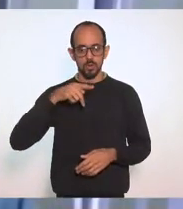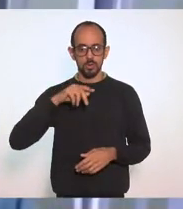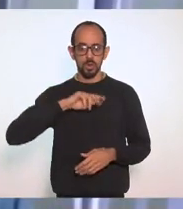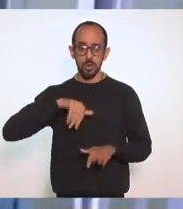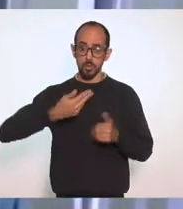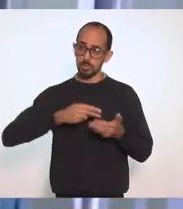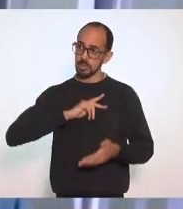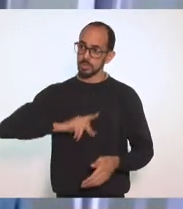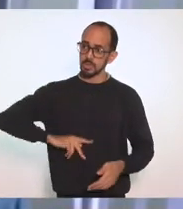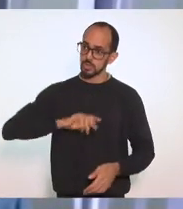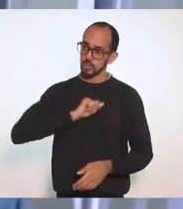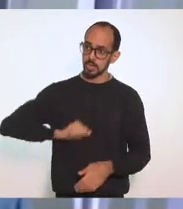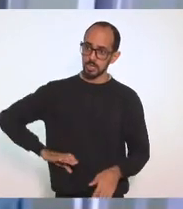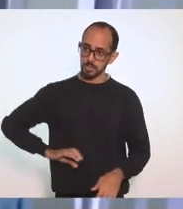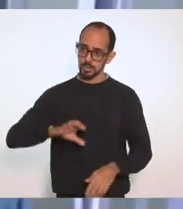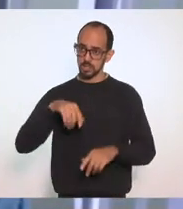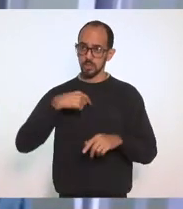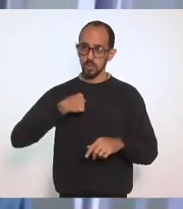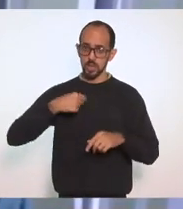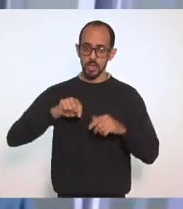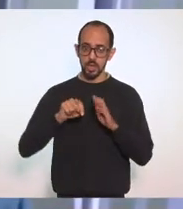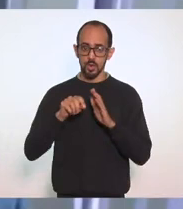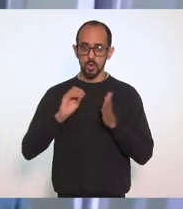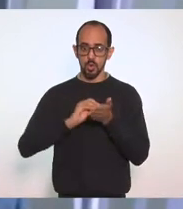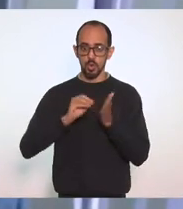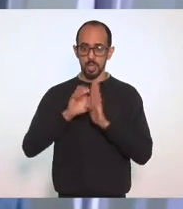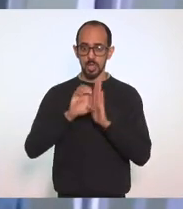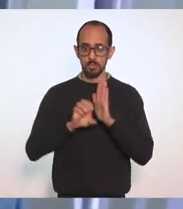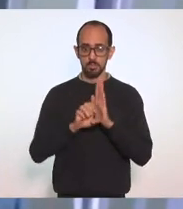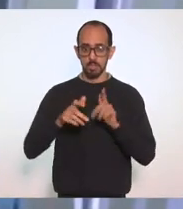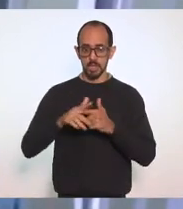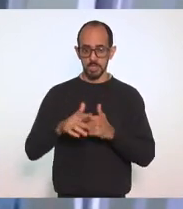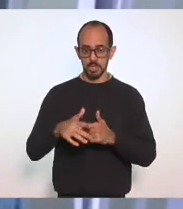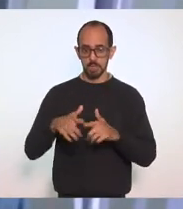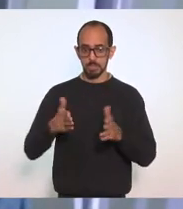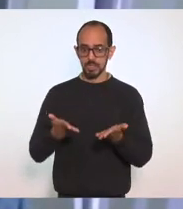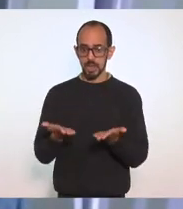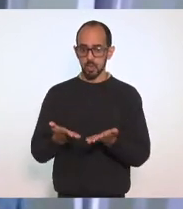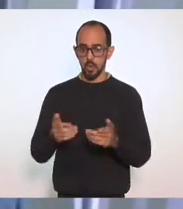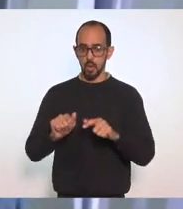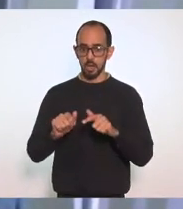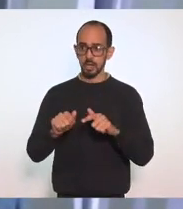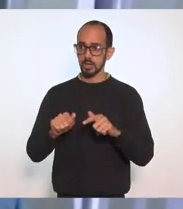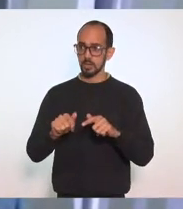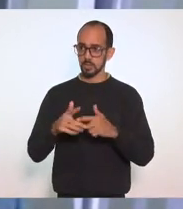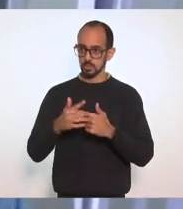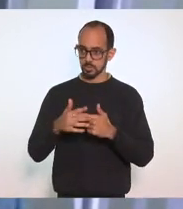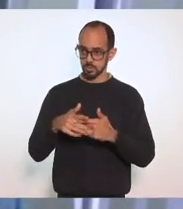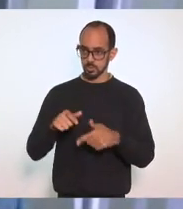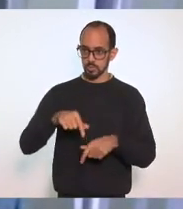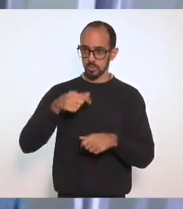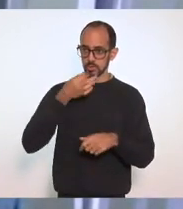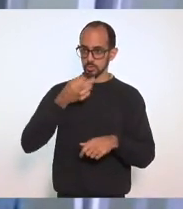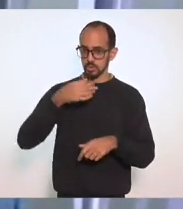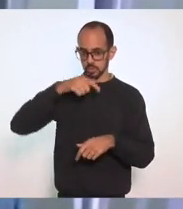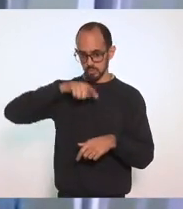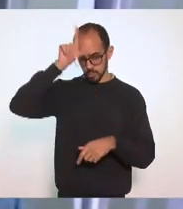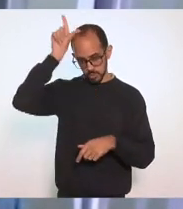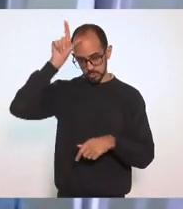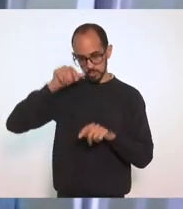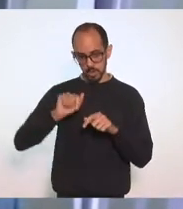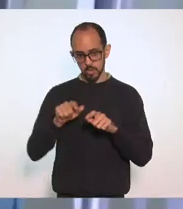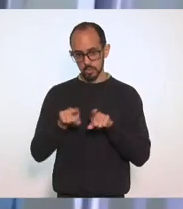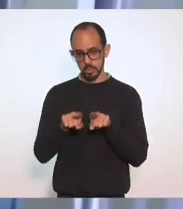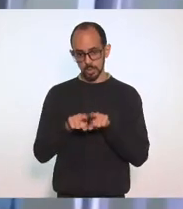protocolei emenda ao projeto, mas acho que esse ajuste agora que foi feito, com a sugestão do deputado Luiz Paulo, incorporada pelo